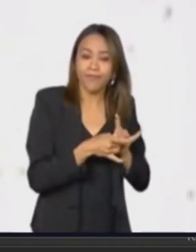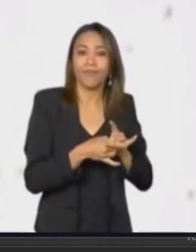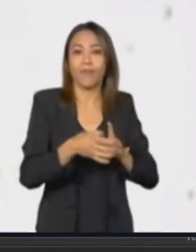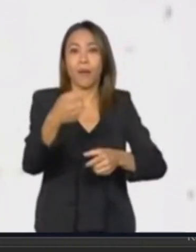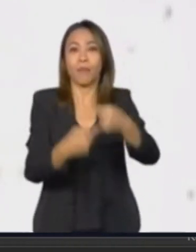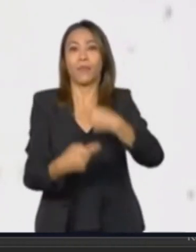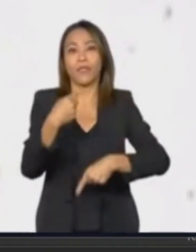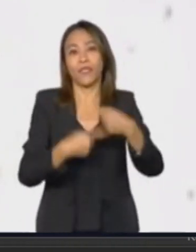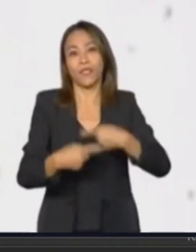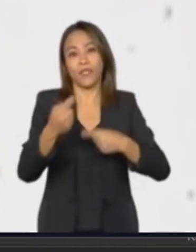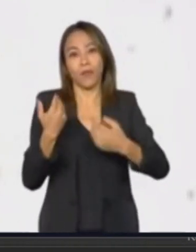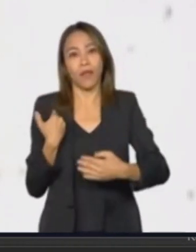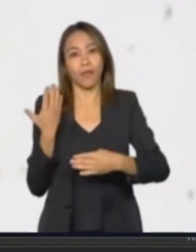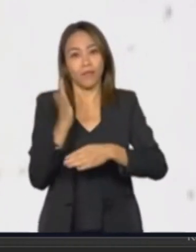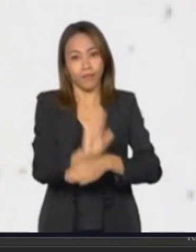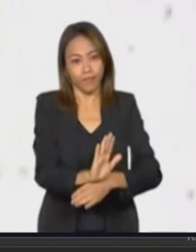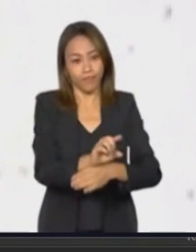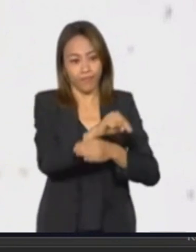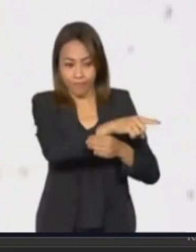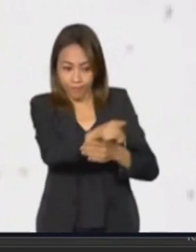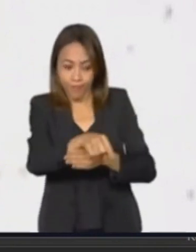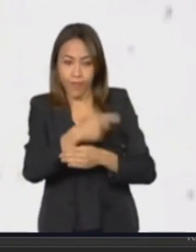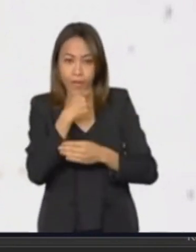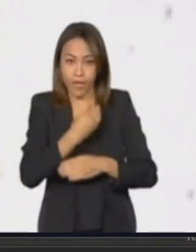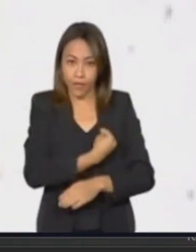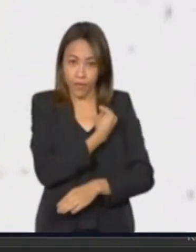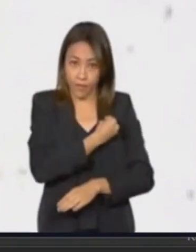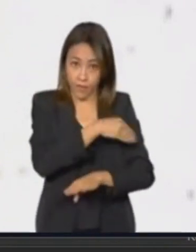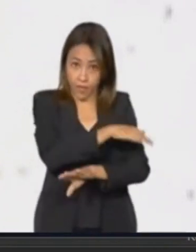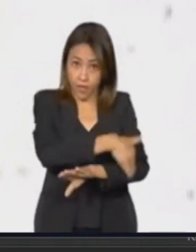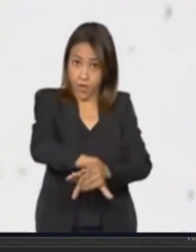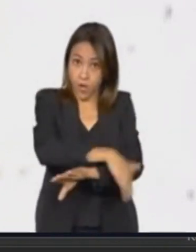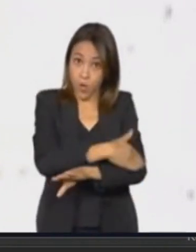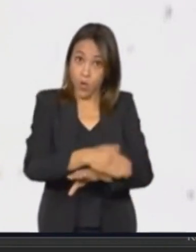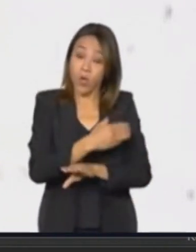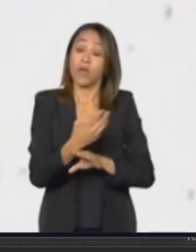Situação de Rua, criada em 2009 de forma participativa.